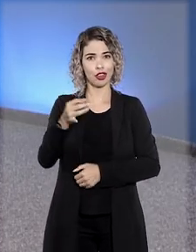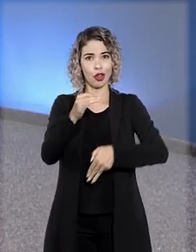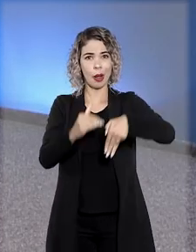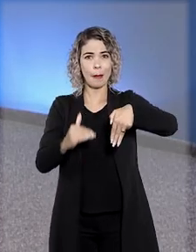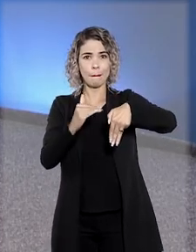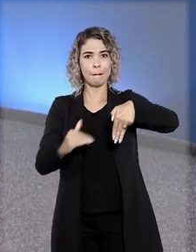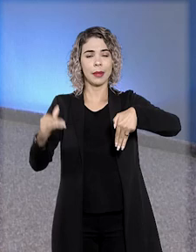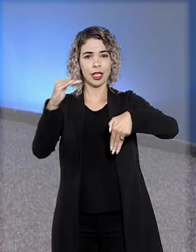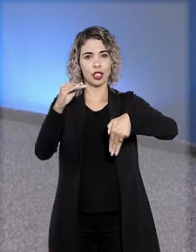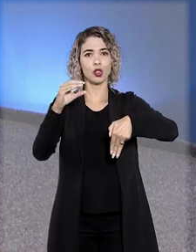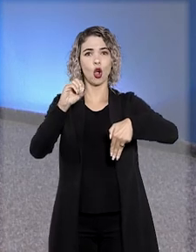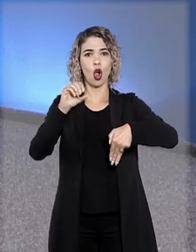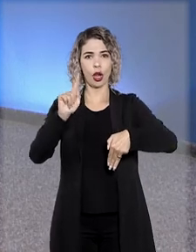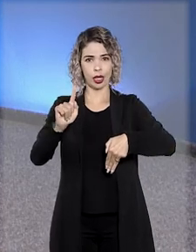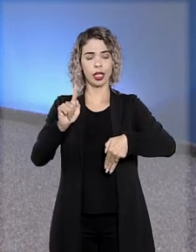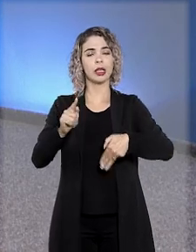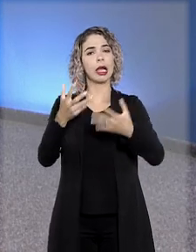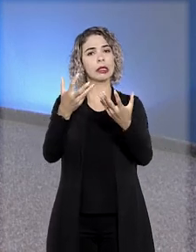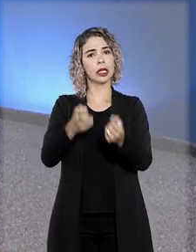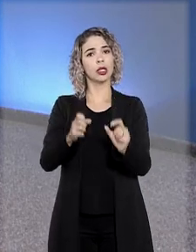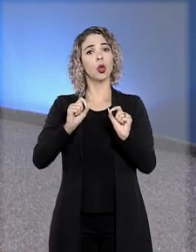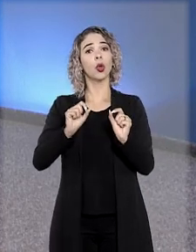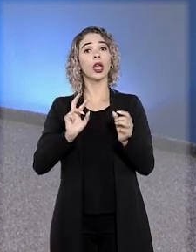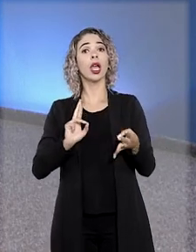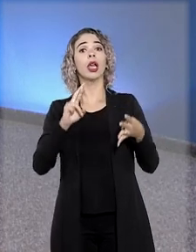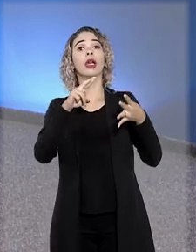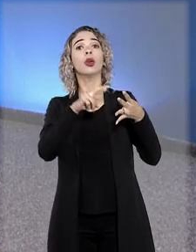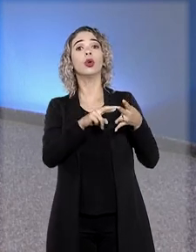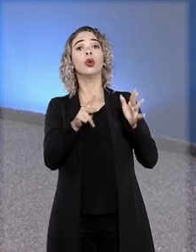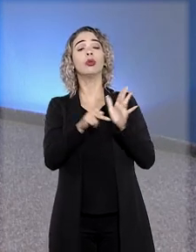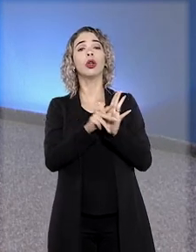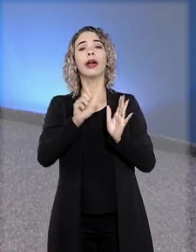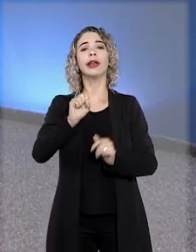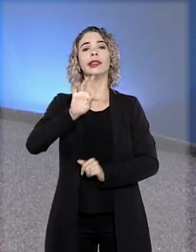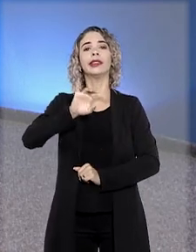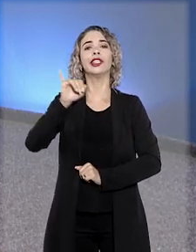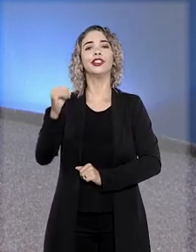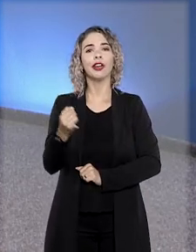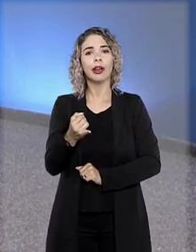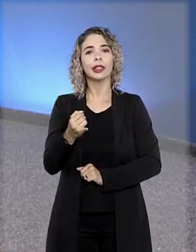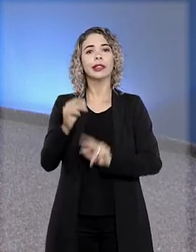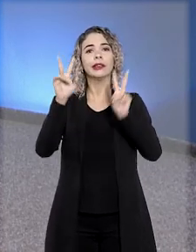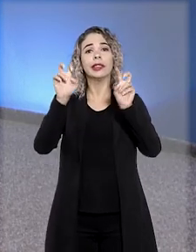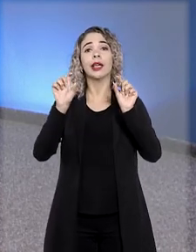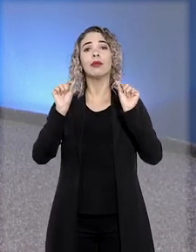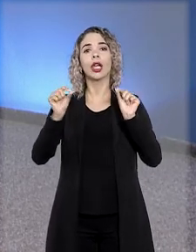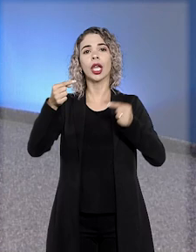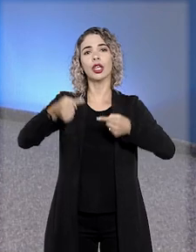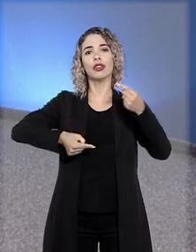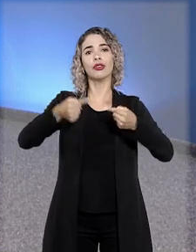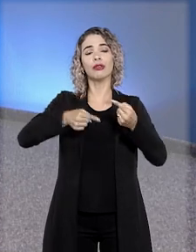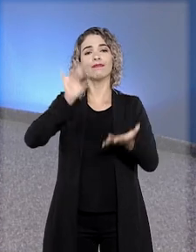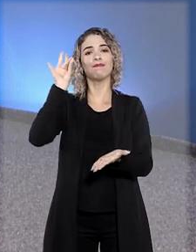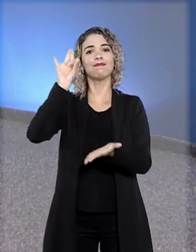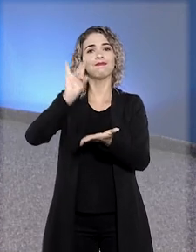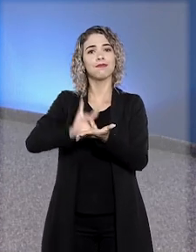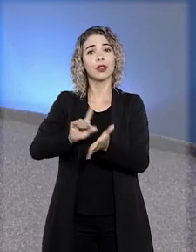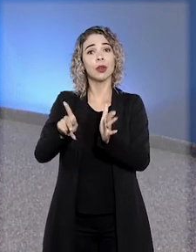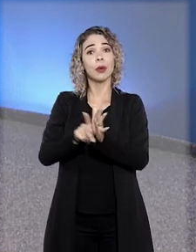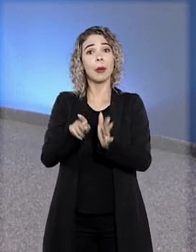STJ, ministro Og Fernandes, admitiu o recurso ao Supremo Tribunal Federal que discute a